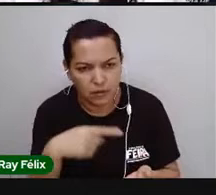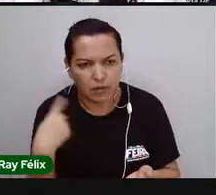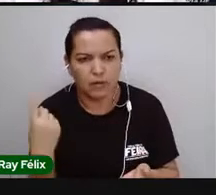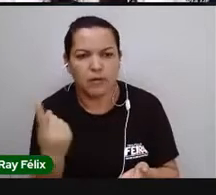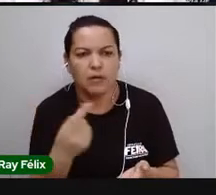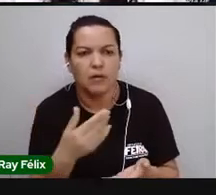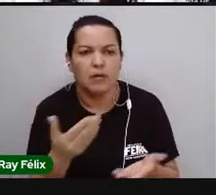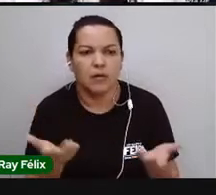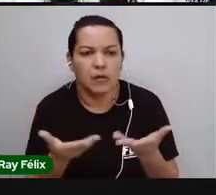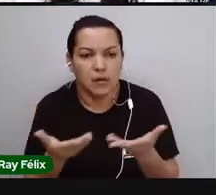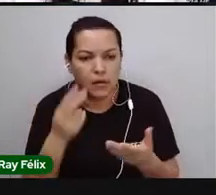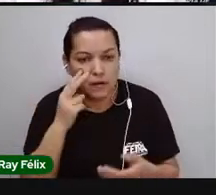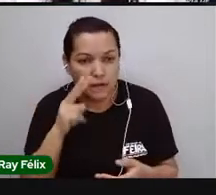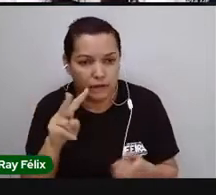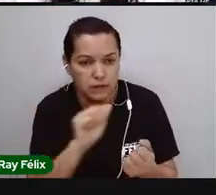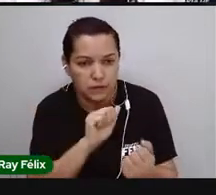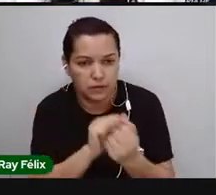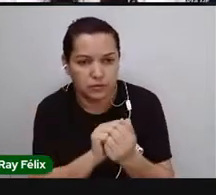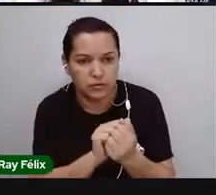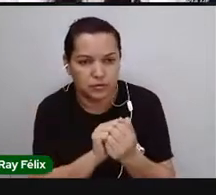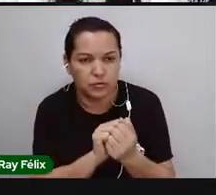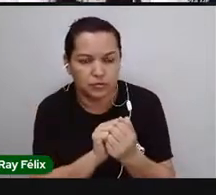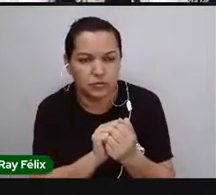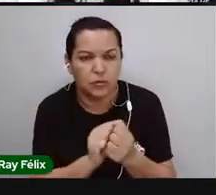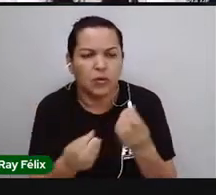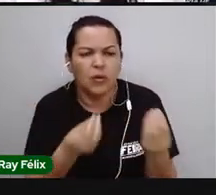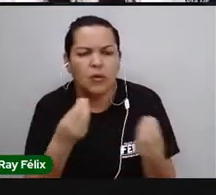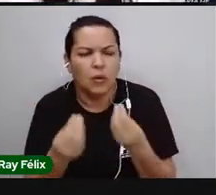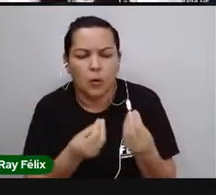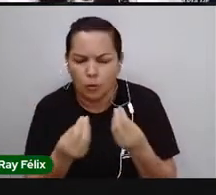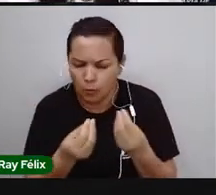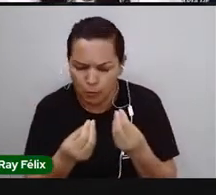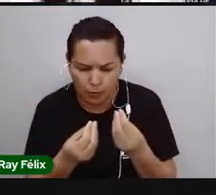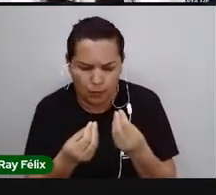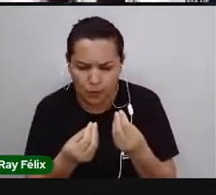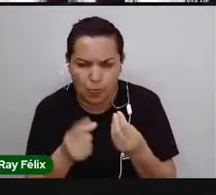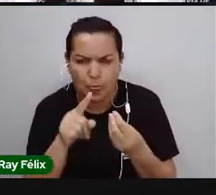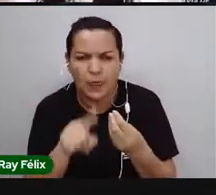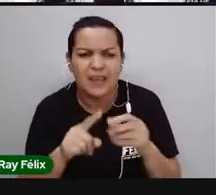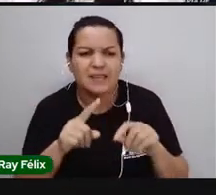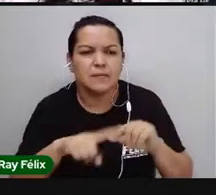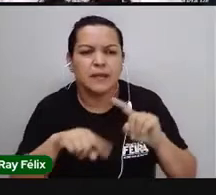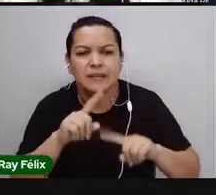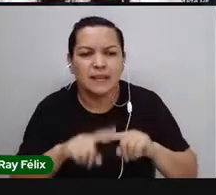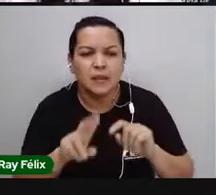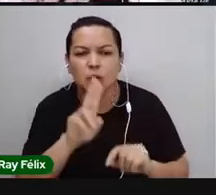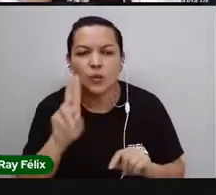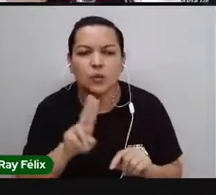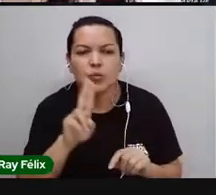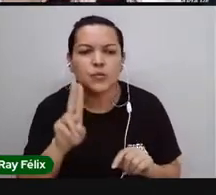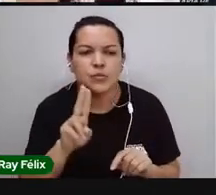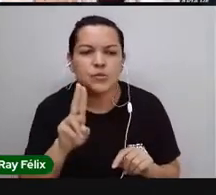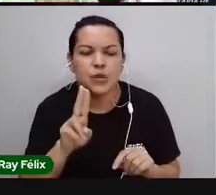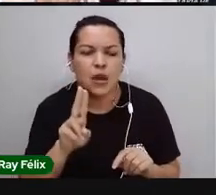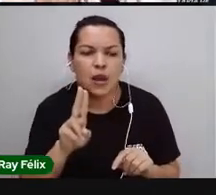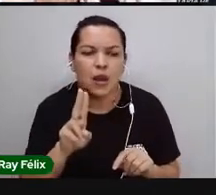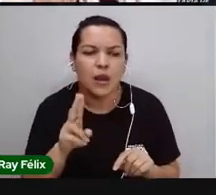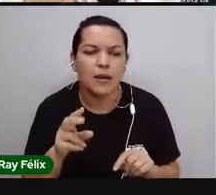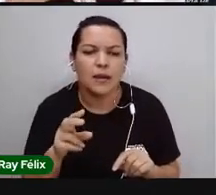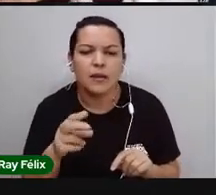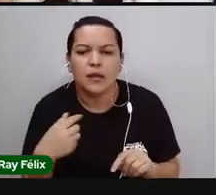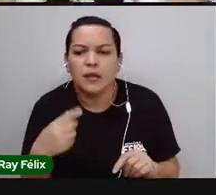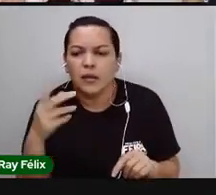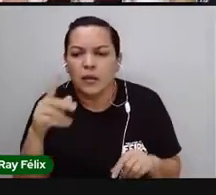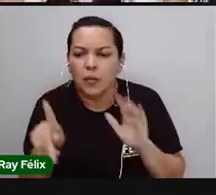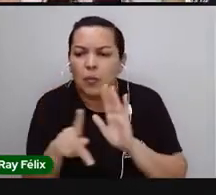ver juntos como é que funciona essa ferramenta e quais são, como é que são os nossos órgãos por